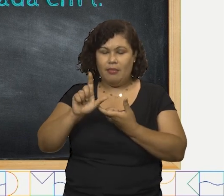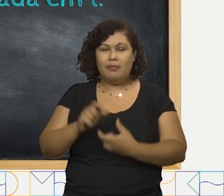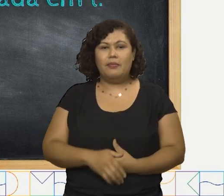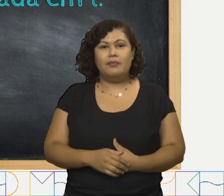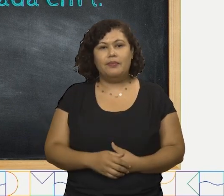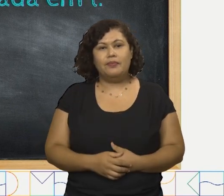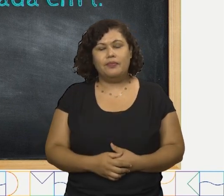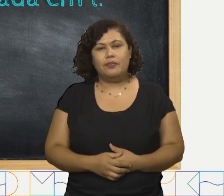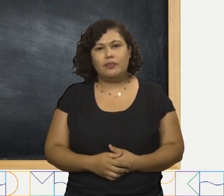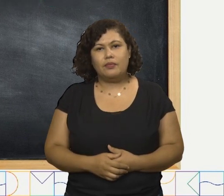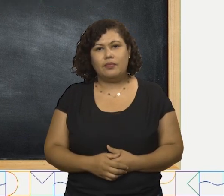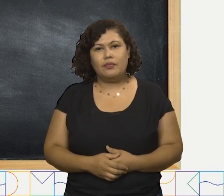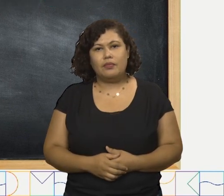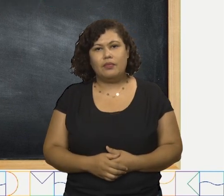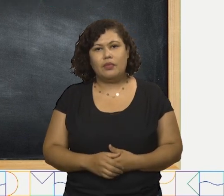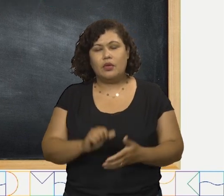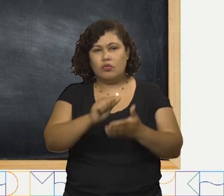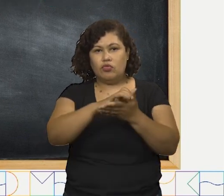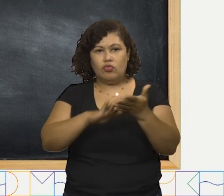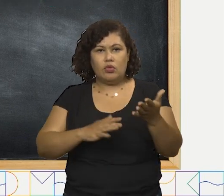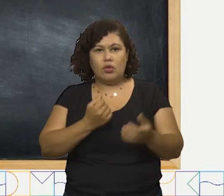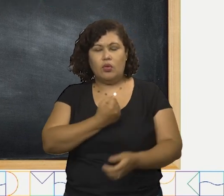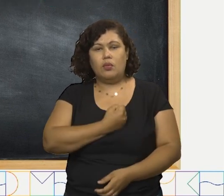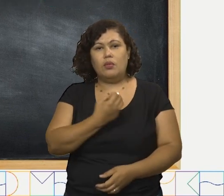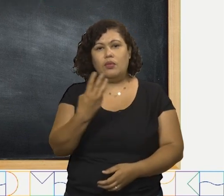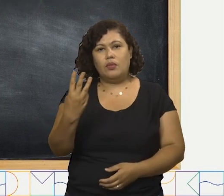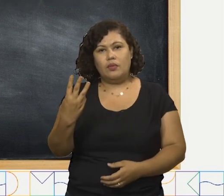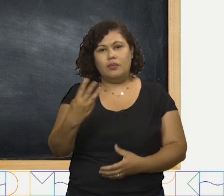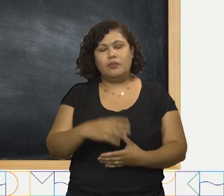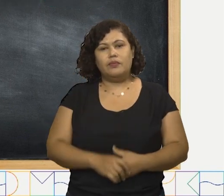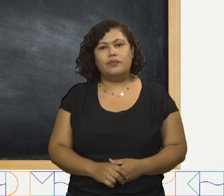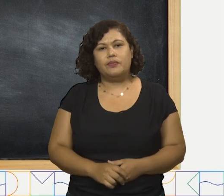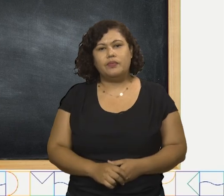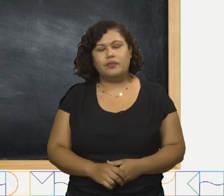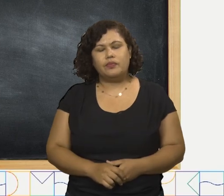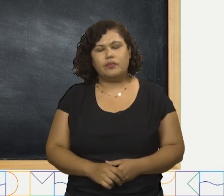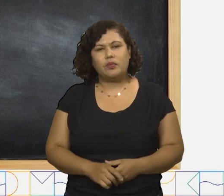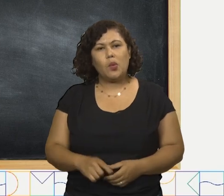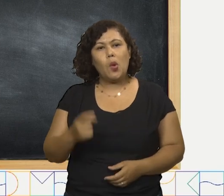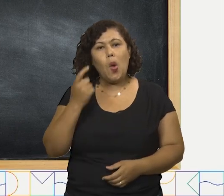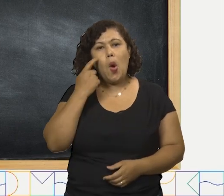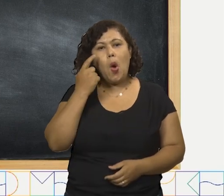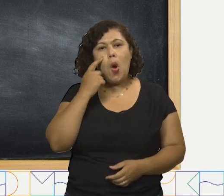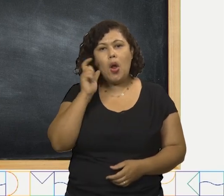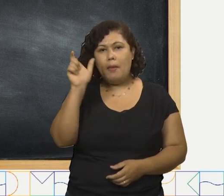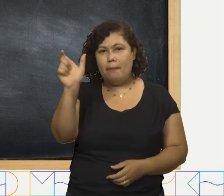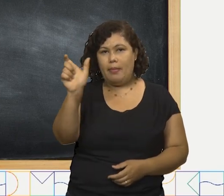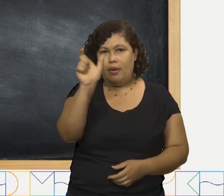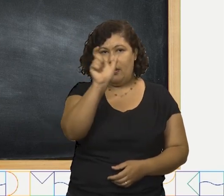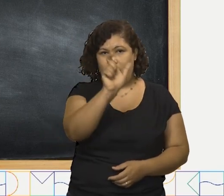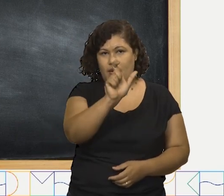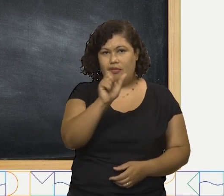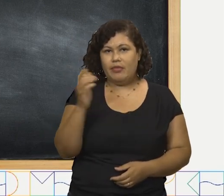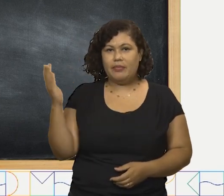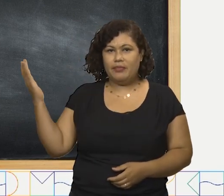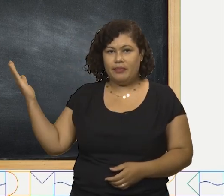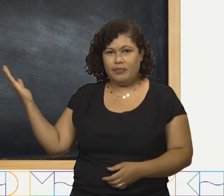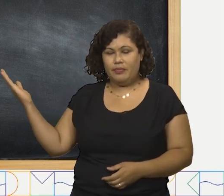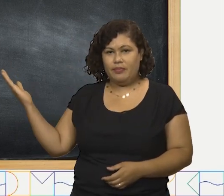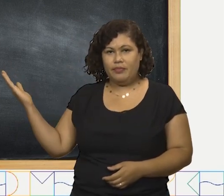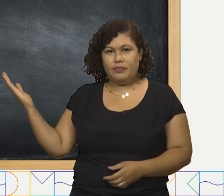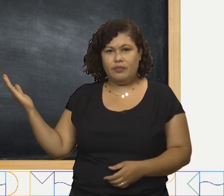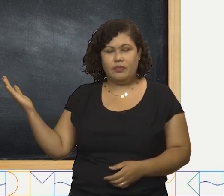Vamos para a próxima? Atividade 3. As palavras táxi e